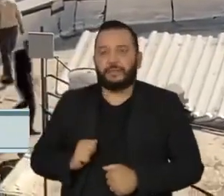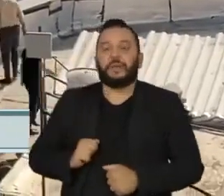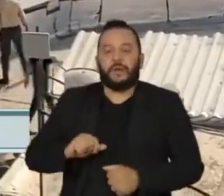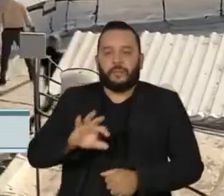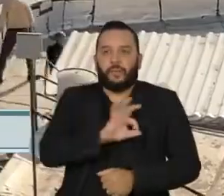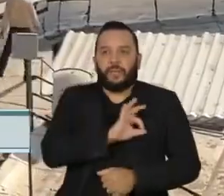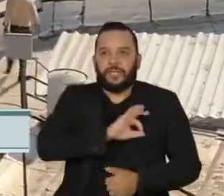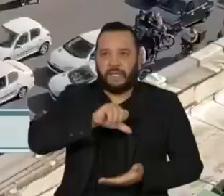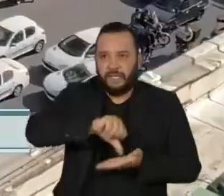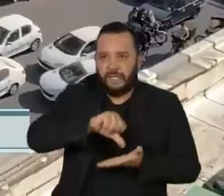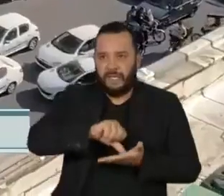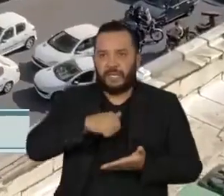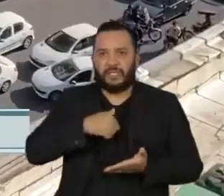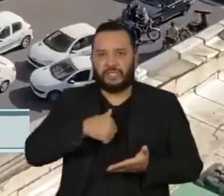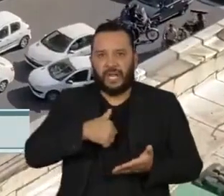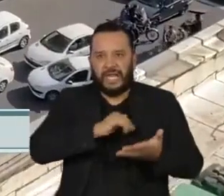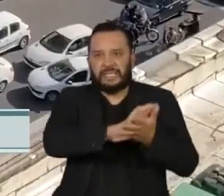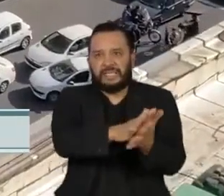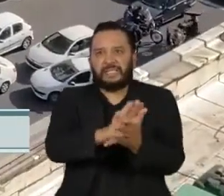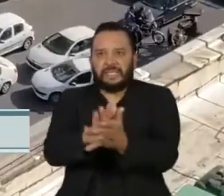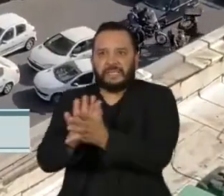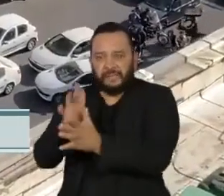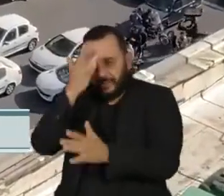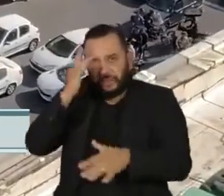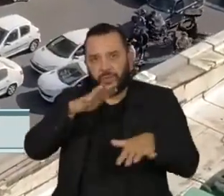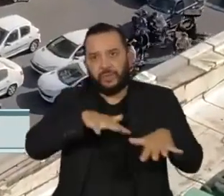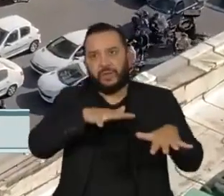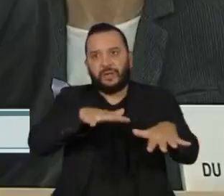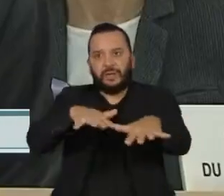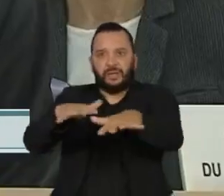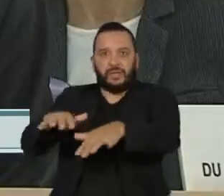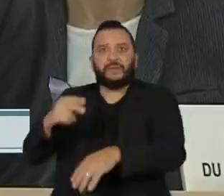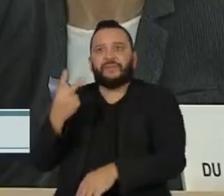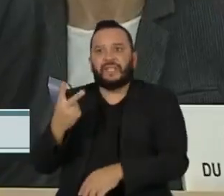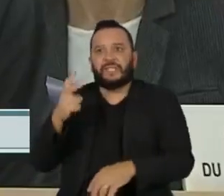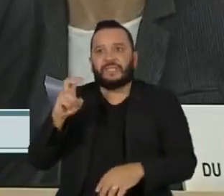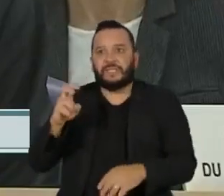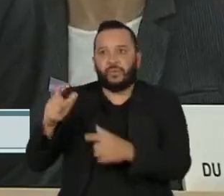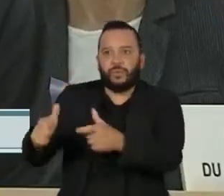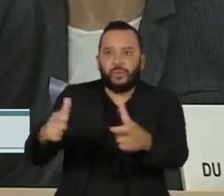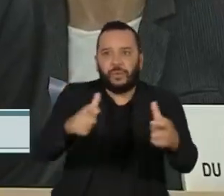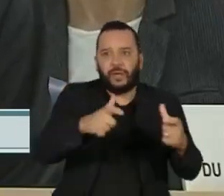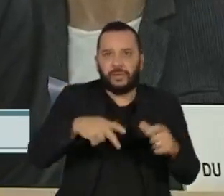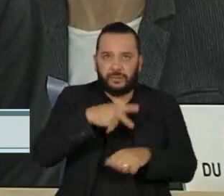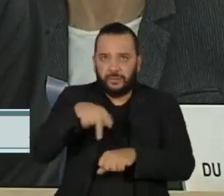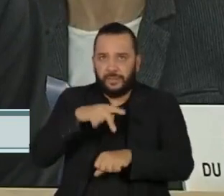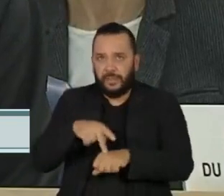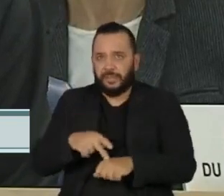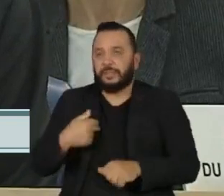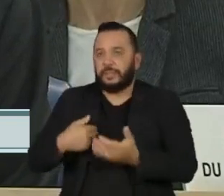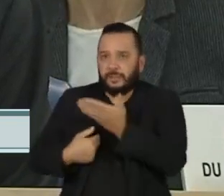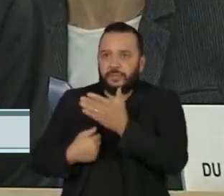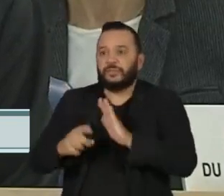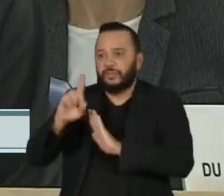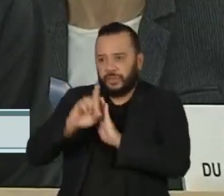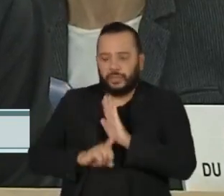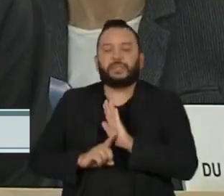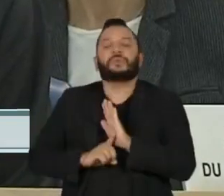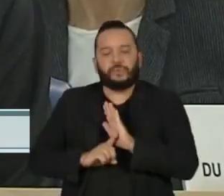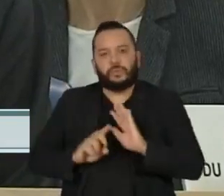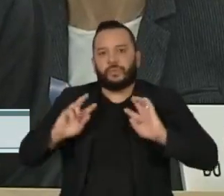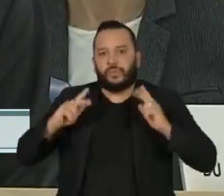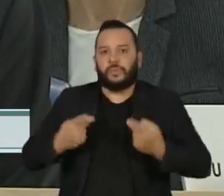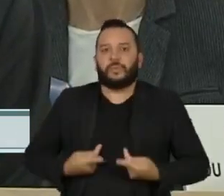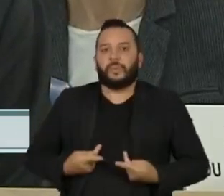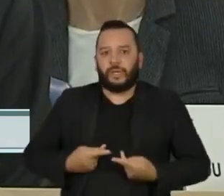matou manifestantes em 25 das 31 províncias do país. O alto comissário dos Direitos Humanos, austríaco Volker